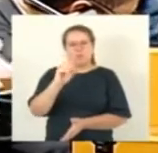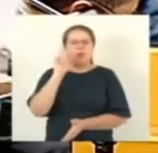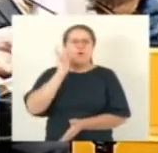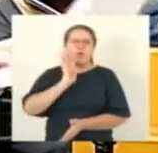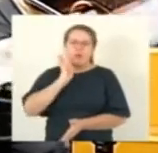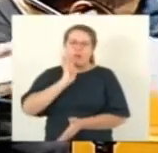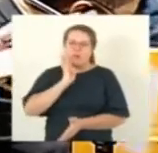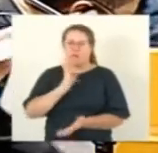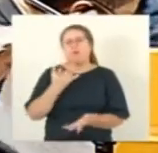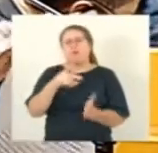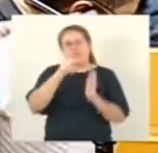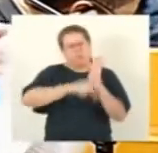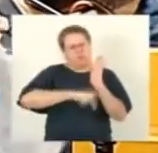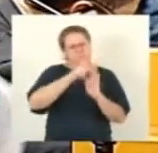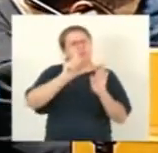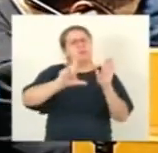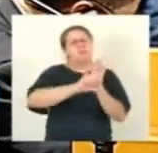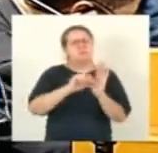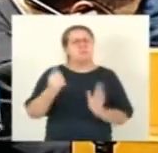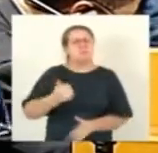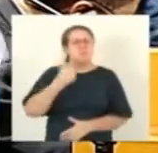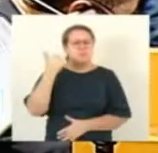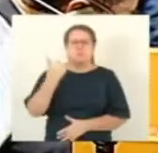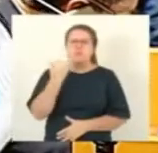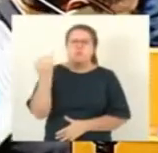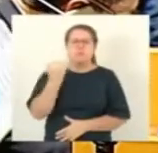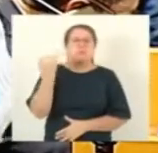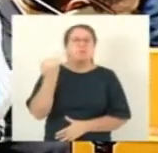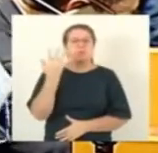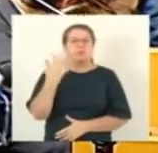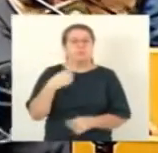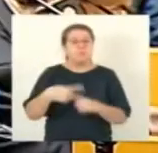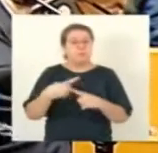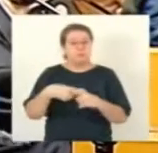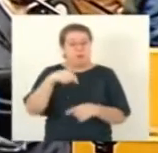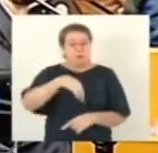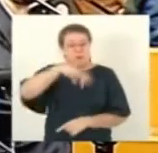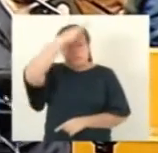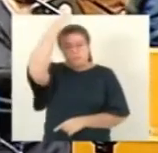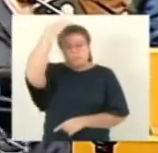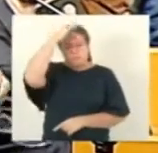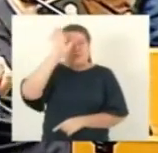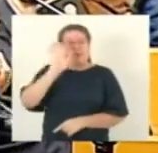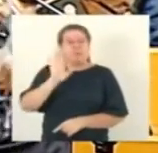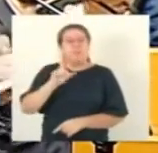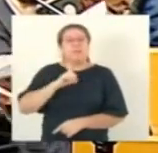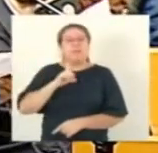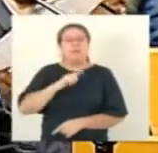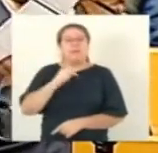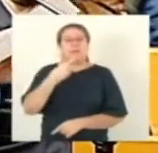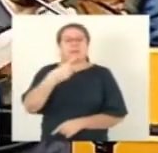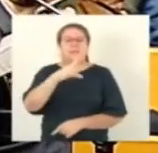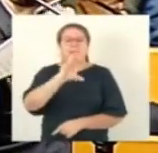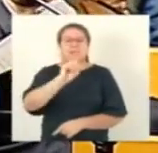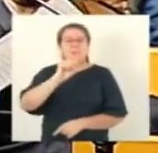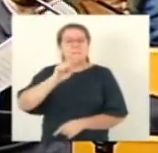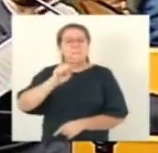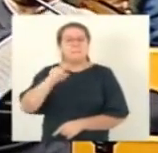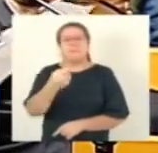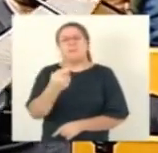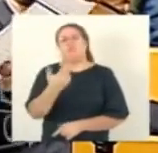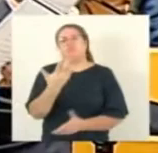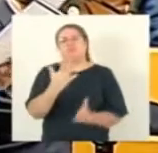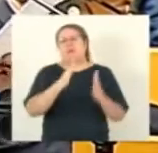lei, que é muito importante, porque nós temos aqui no Estado do Espírito Santo quase 30 mil imóveis que ainda não estão